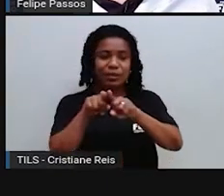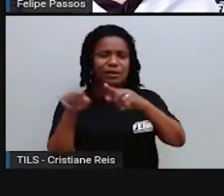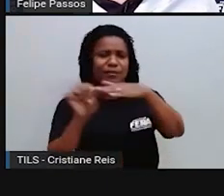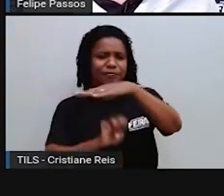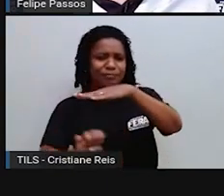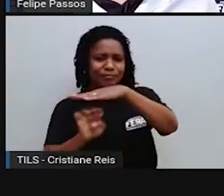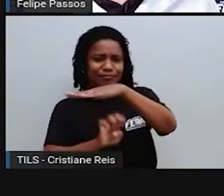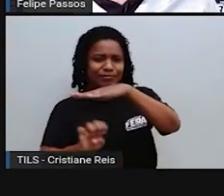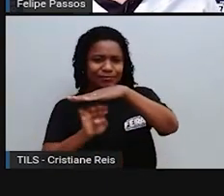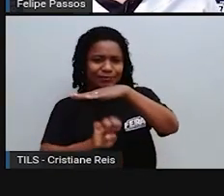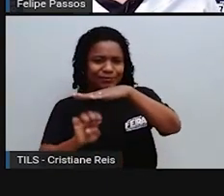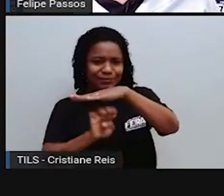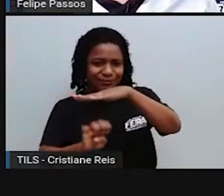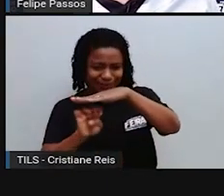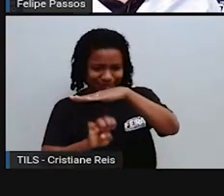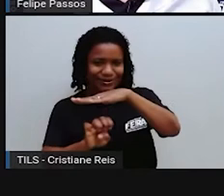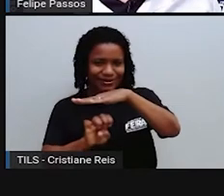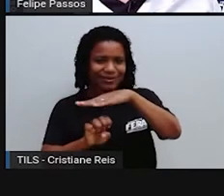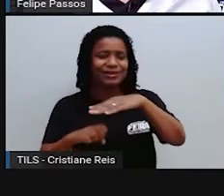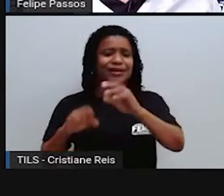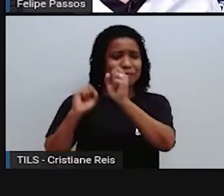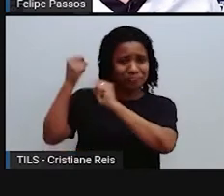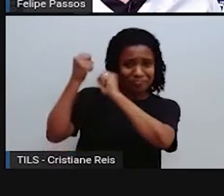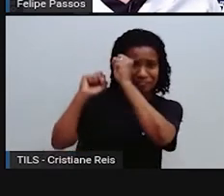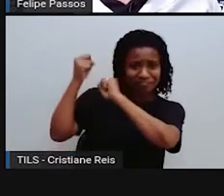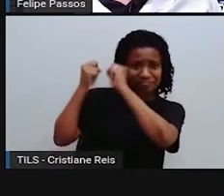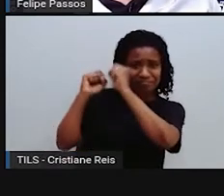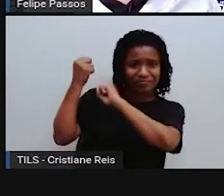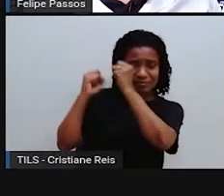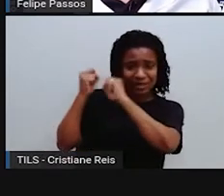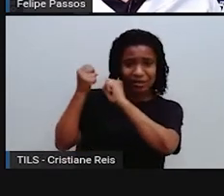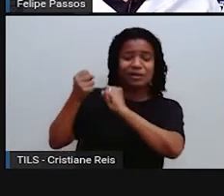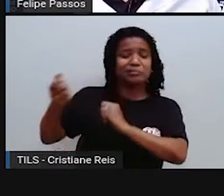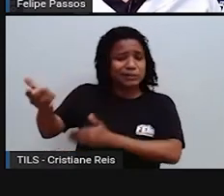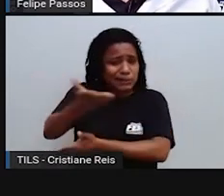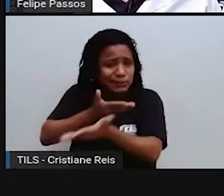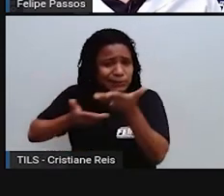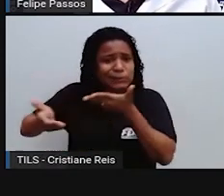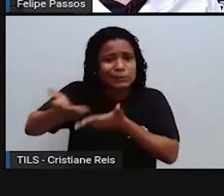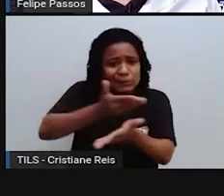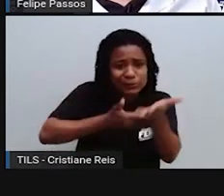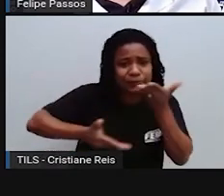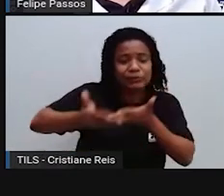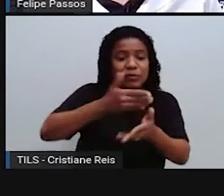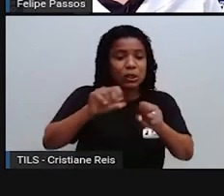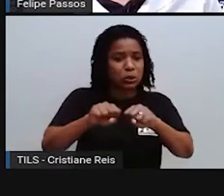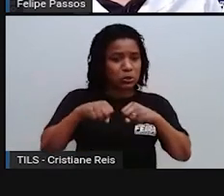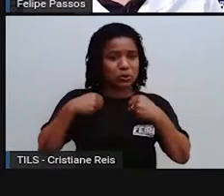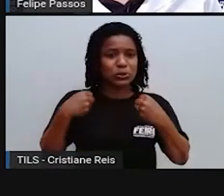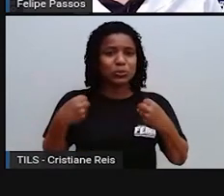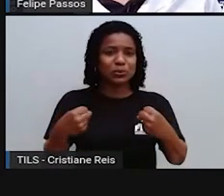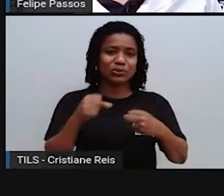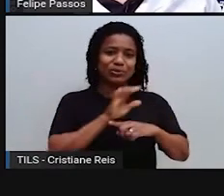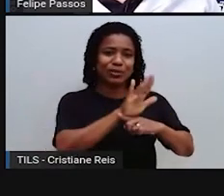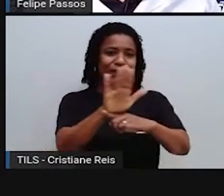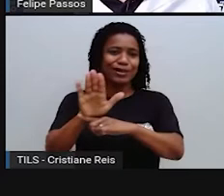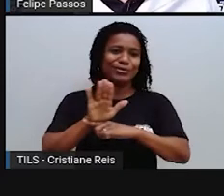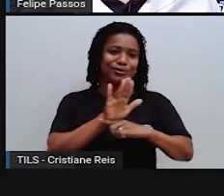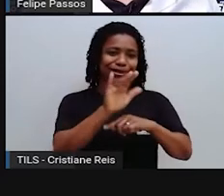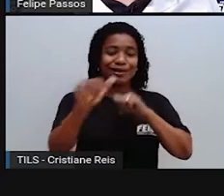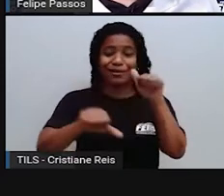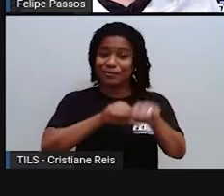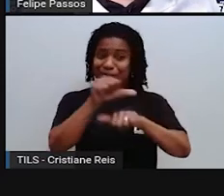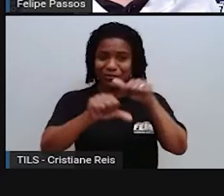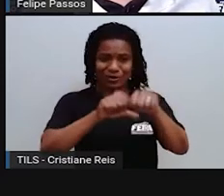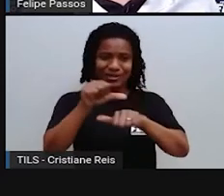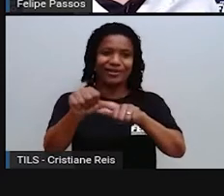de países não se engajarem, não se dedicarem a essas mudanças de atitude, a